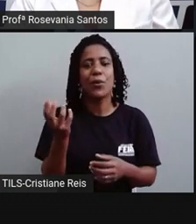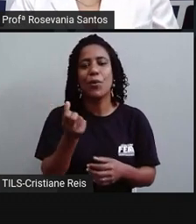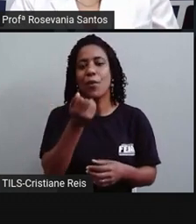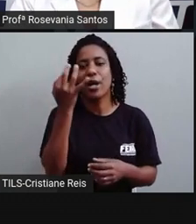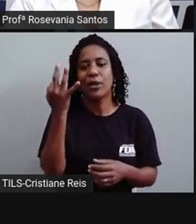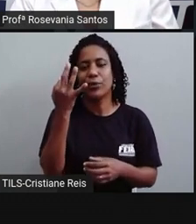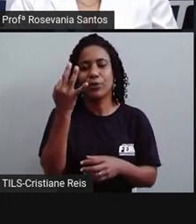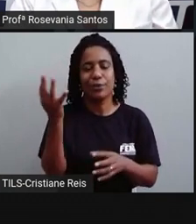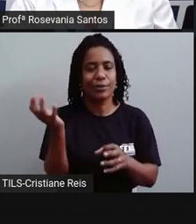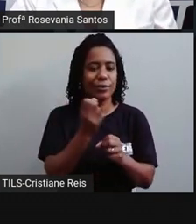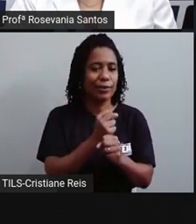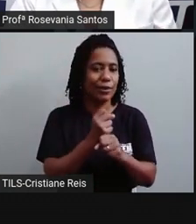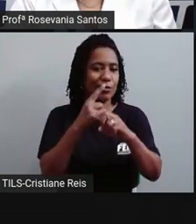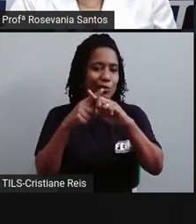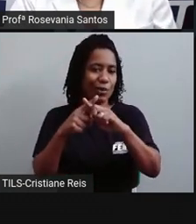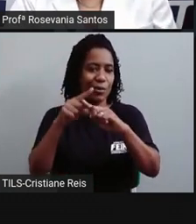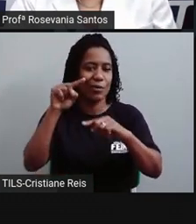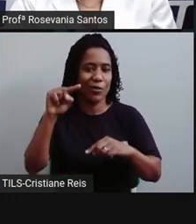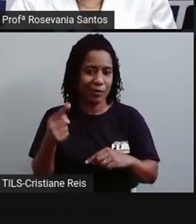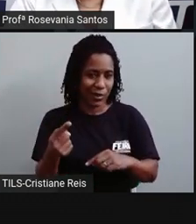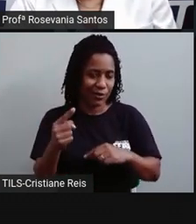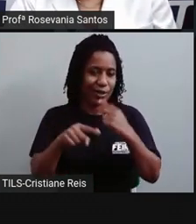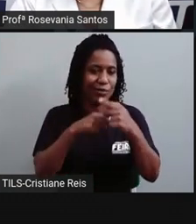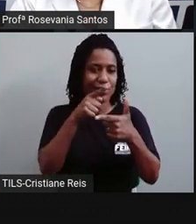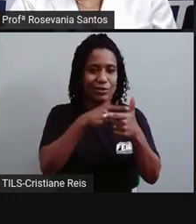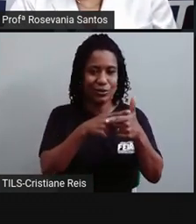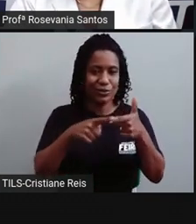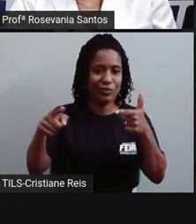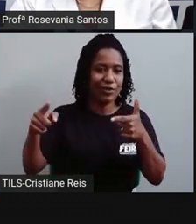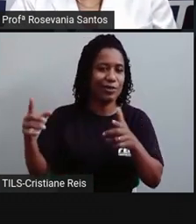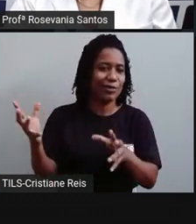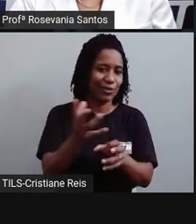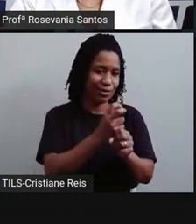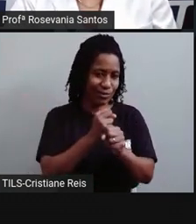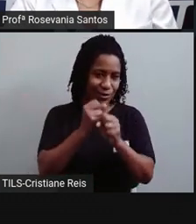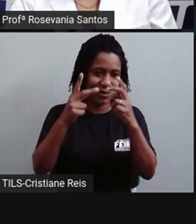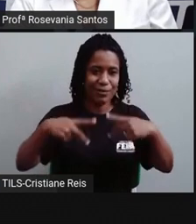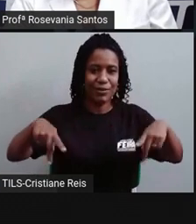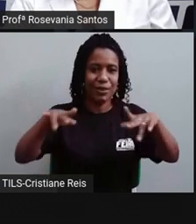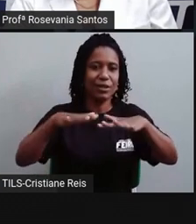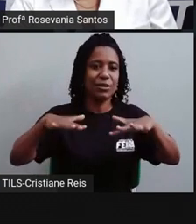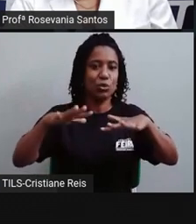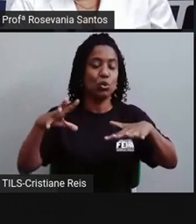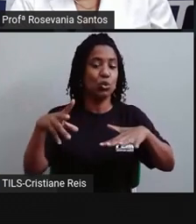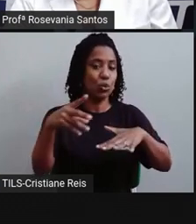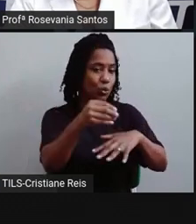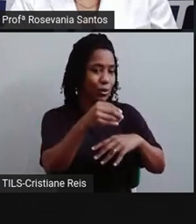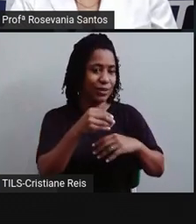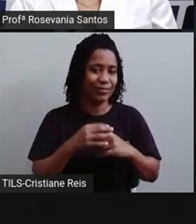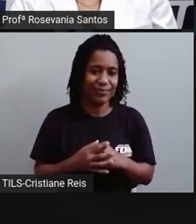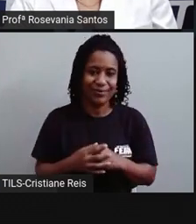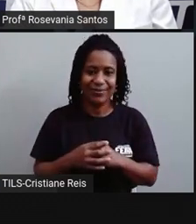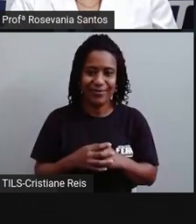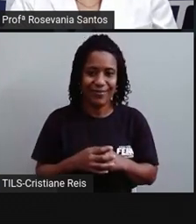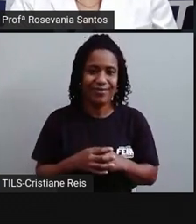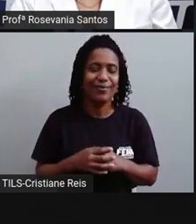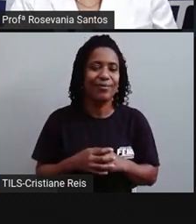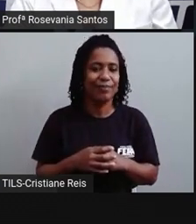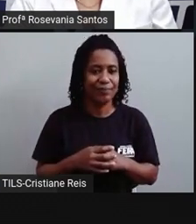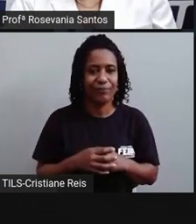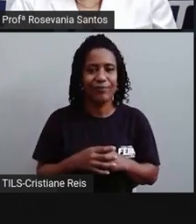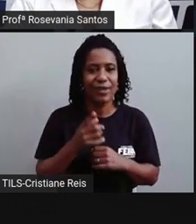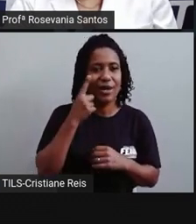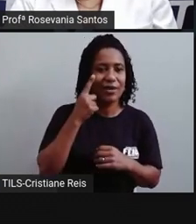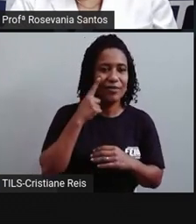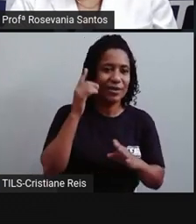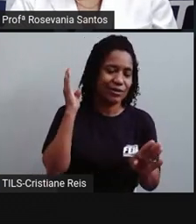Aí eu vou multiplicar por mil e dividir pelo número total de habitantes. Vou achar uma percentagem, ou uma permilagem, no caso aqui da gente, a permilagem. Então, eu vou